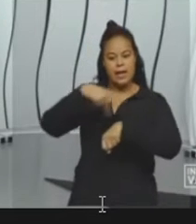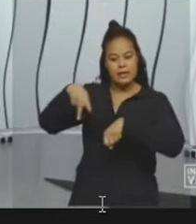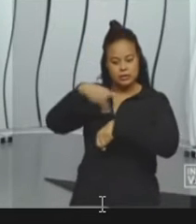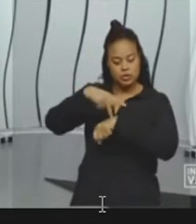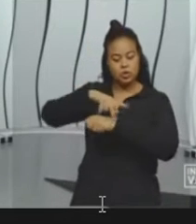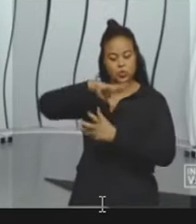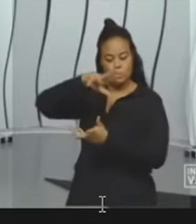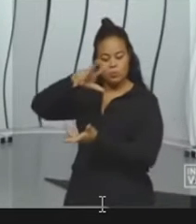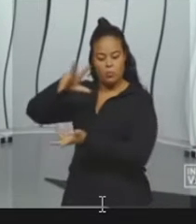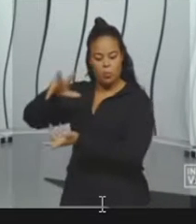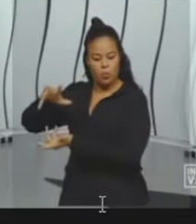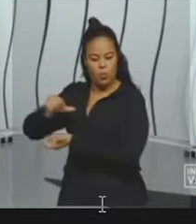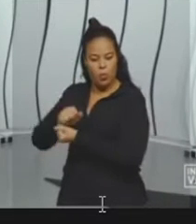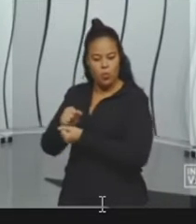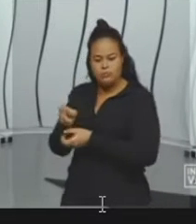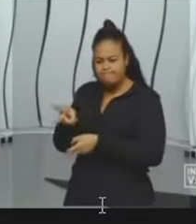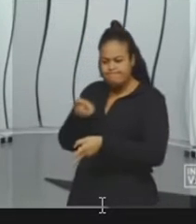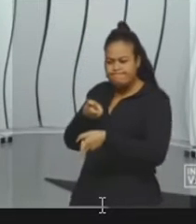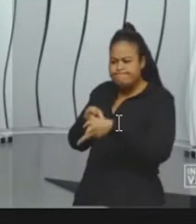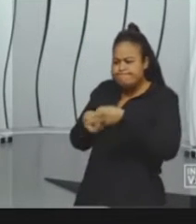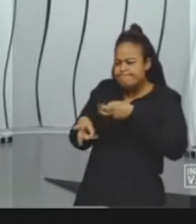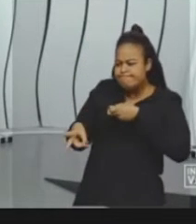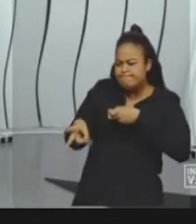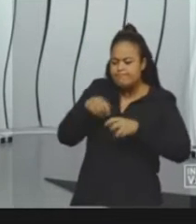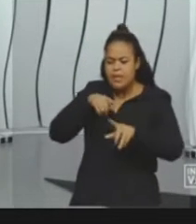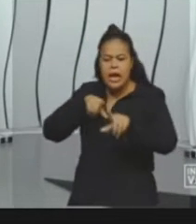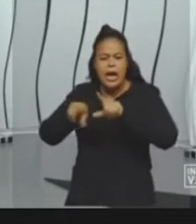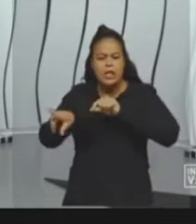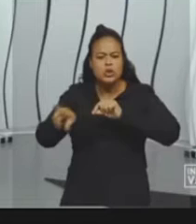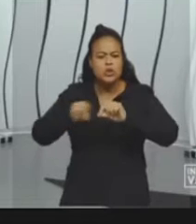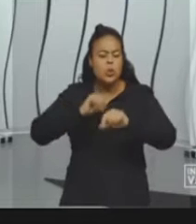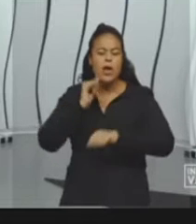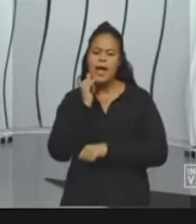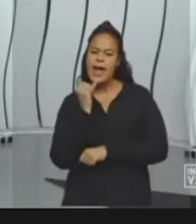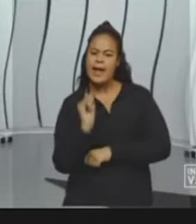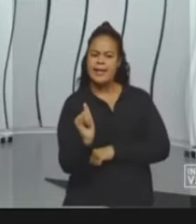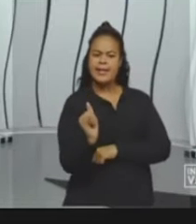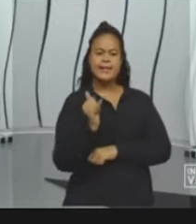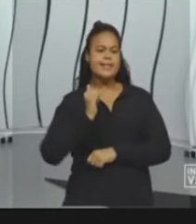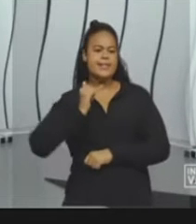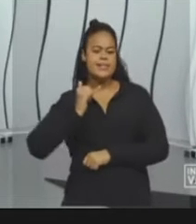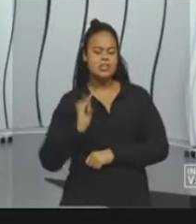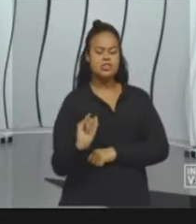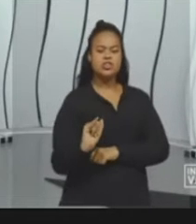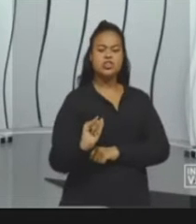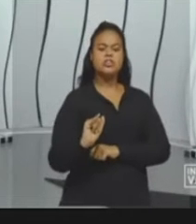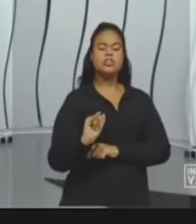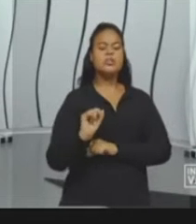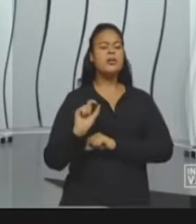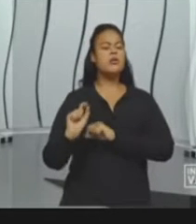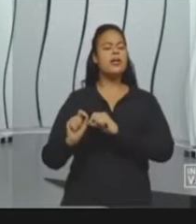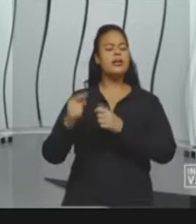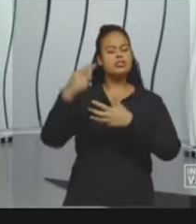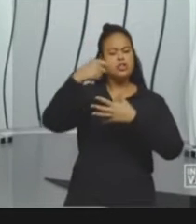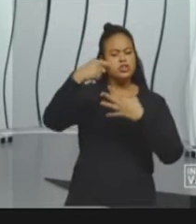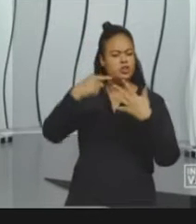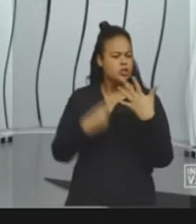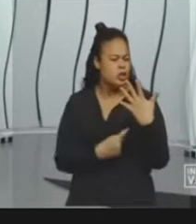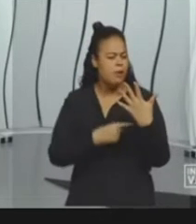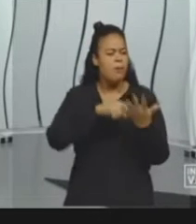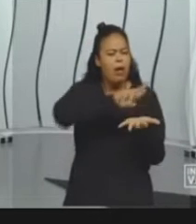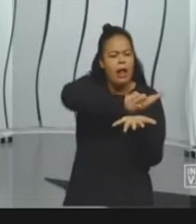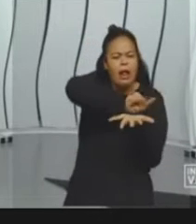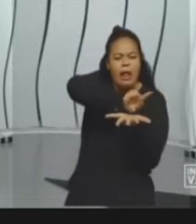maneira geral, têm buscado por alternativas de energia, uma vez que os tipos de energia que nós